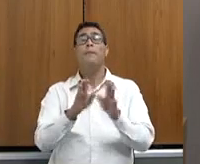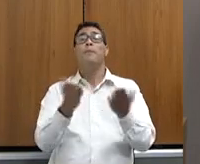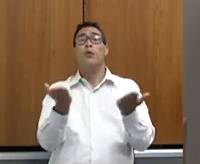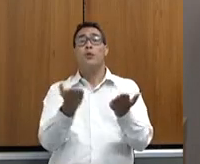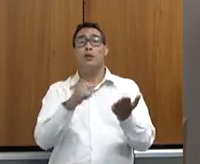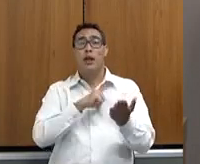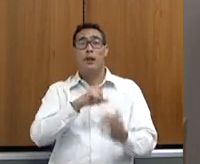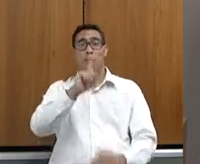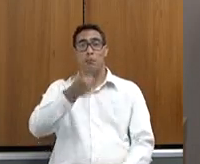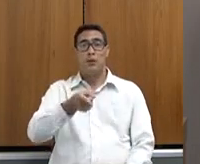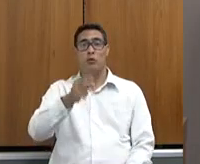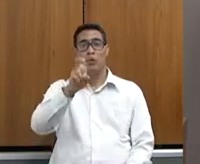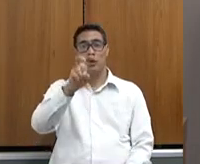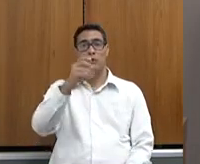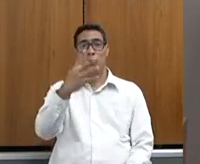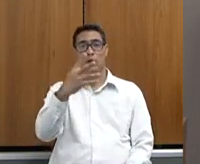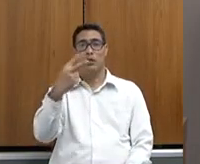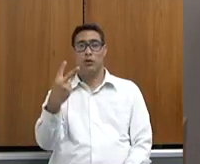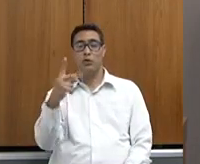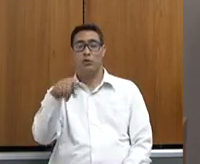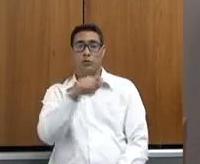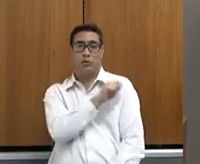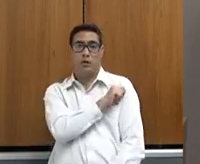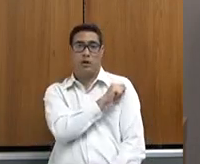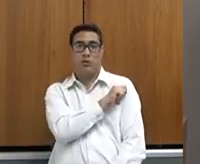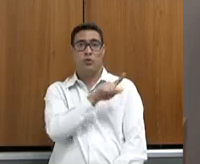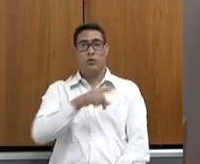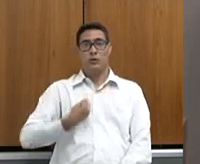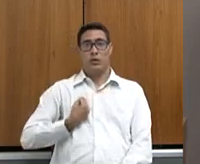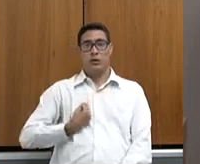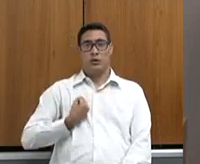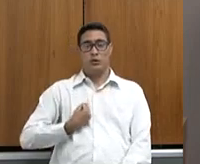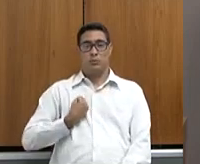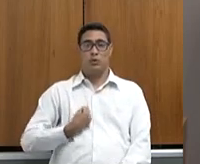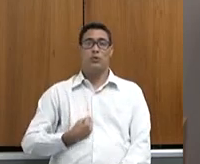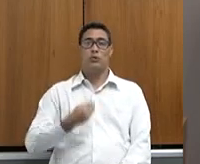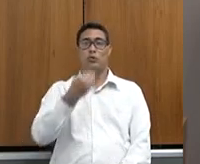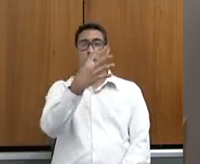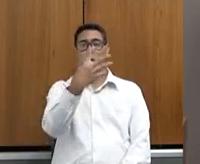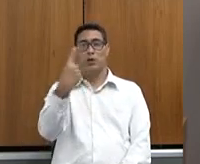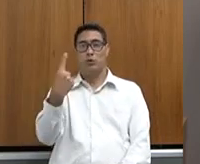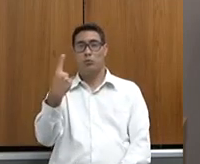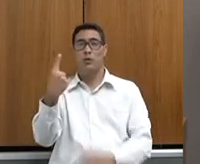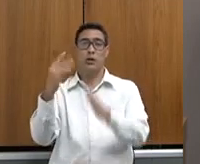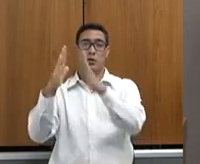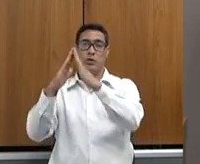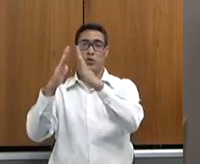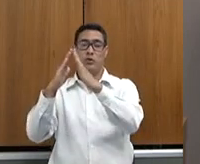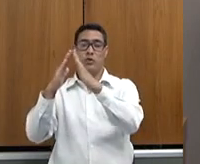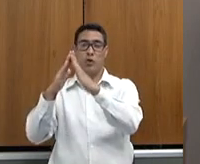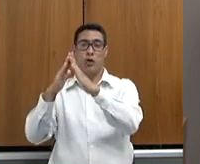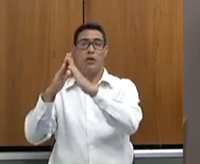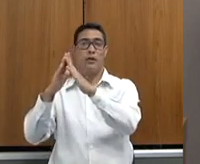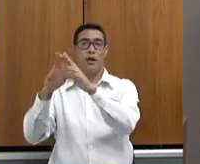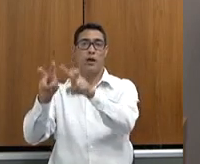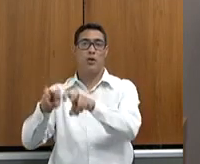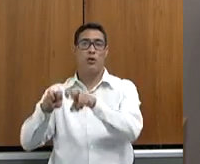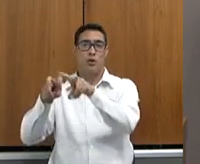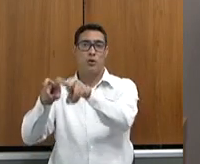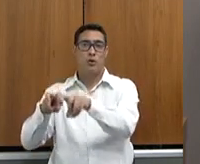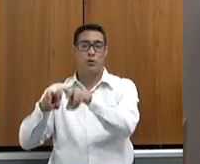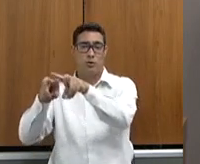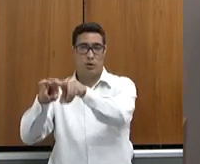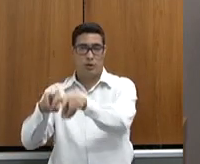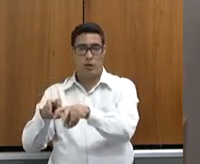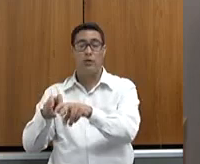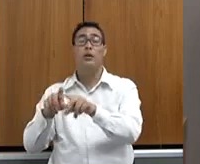.542 alunos participando e 41 municípios, 41 escolas rurais. Então, nós precisamos realmente